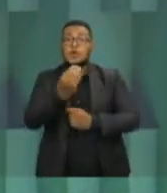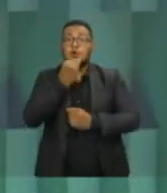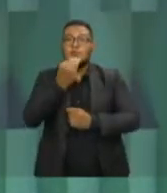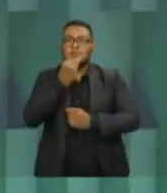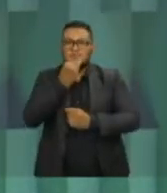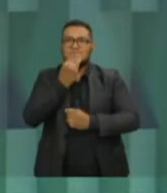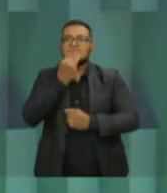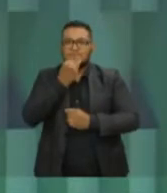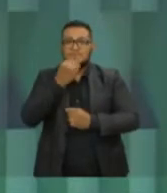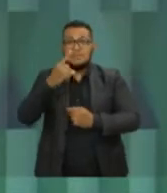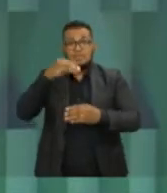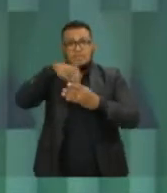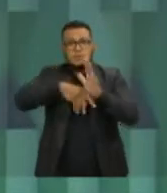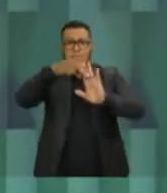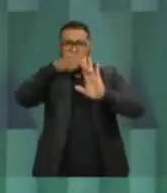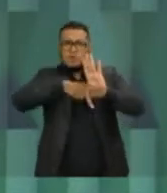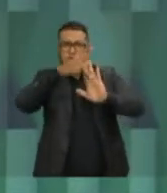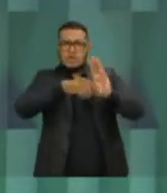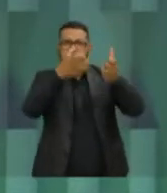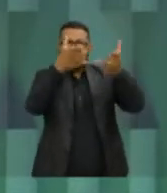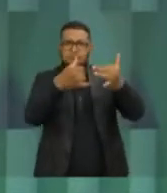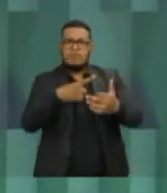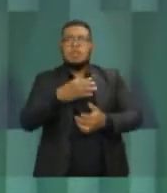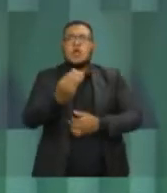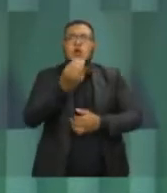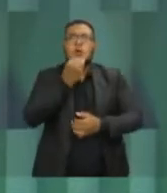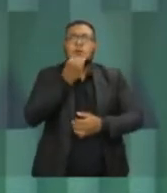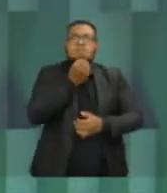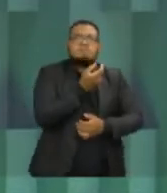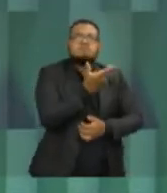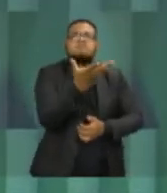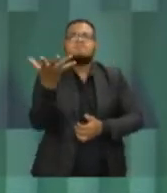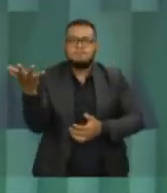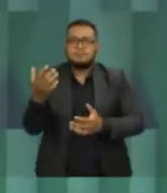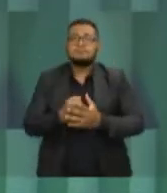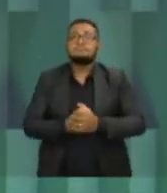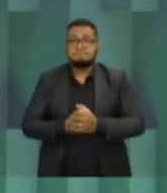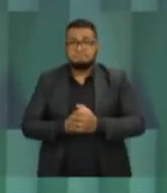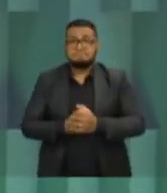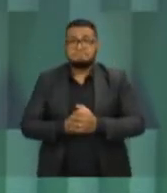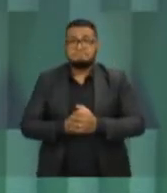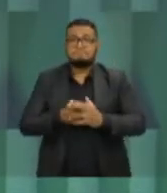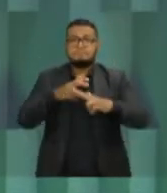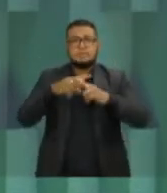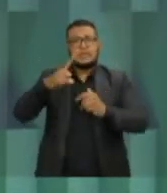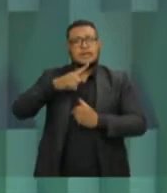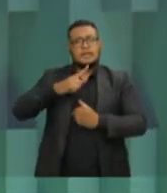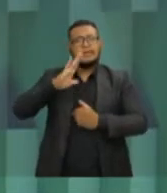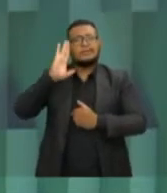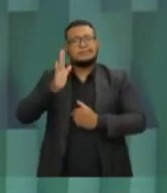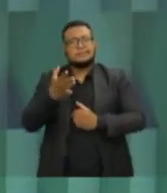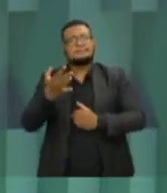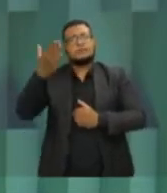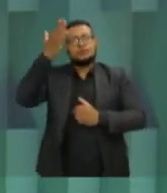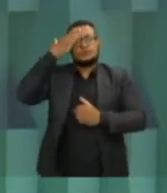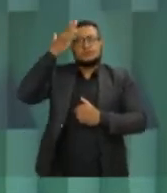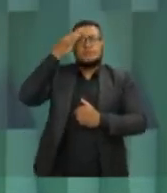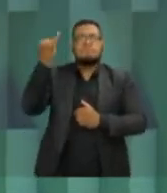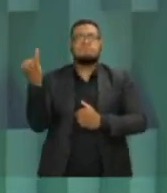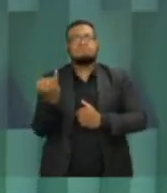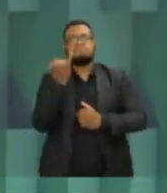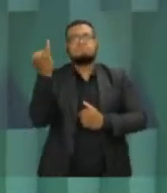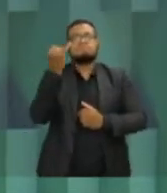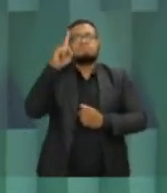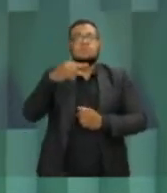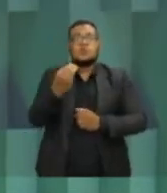Então, o nosso projeto, ele garante oportunidade para todos. Pela minha história de vida, eu sei quanto é importante a